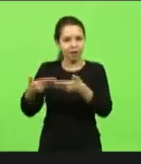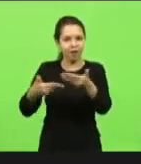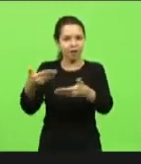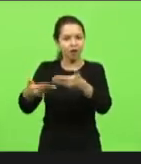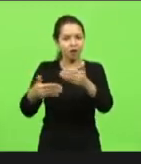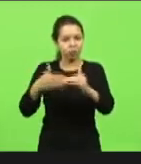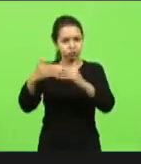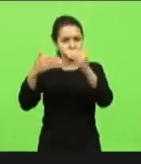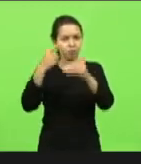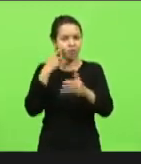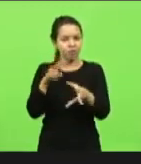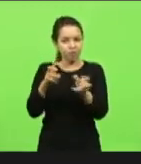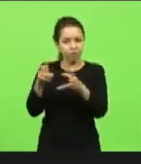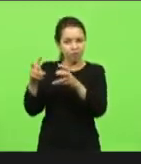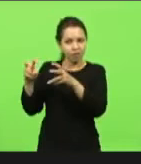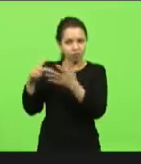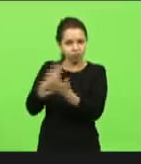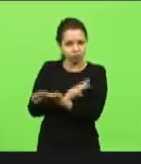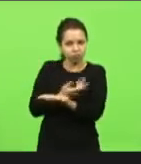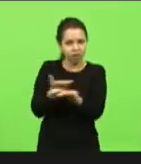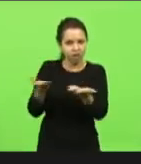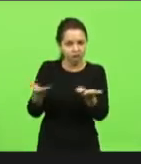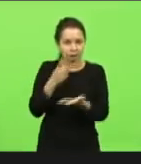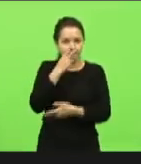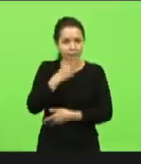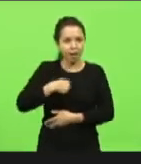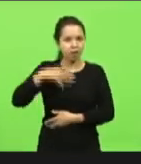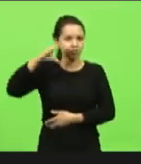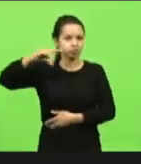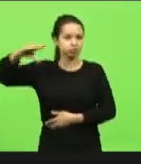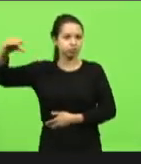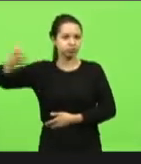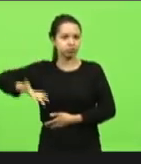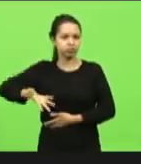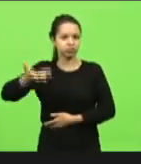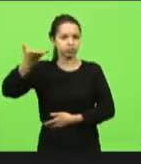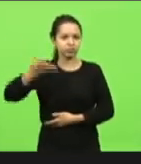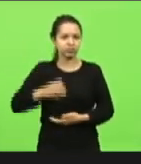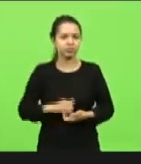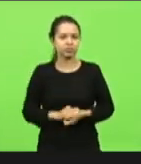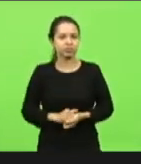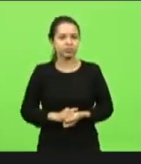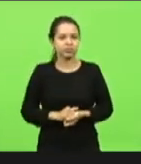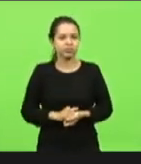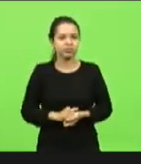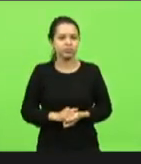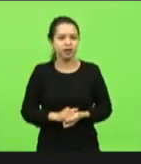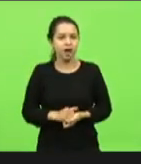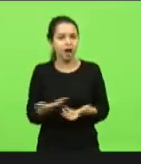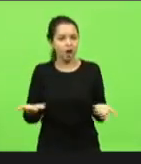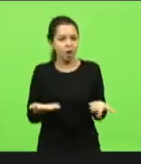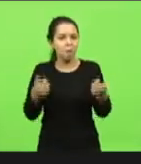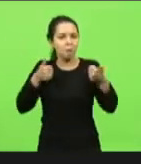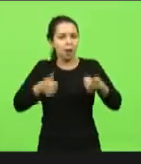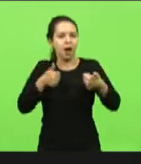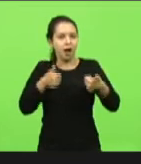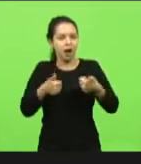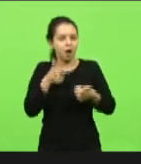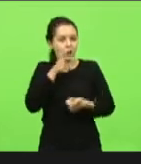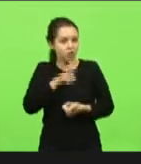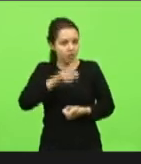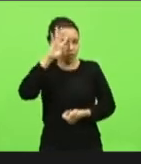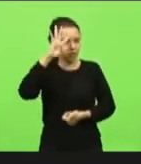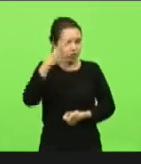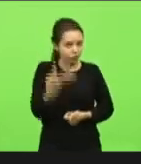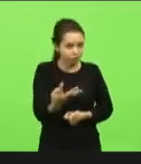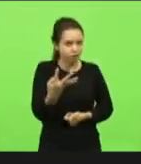de governador no estado tão ficando tudo machinho ó aqui tá tudo bem tão conseguindo resolucionar tão